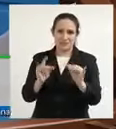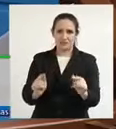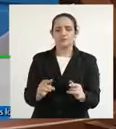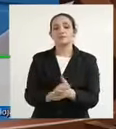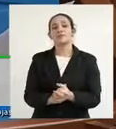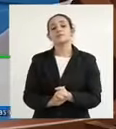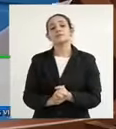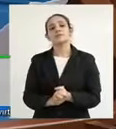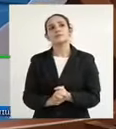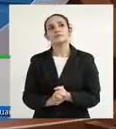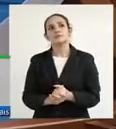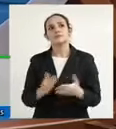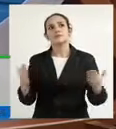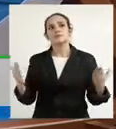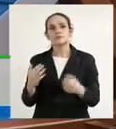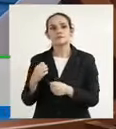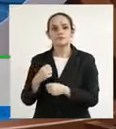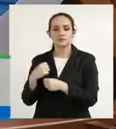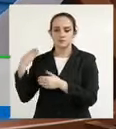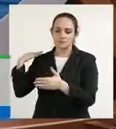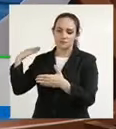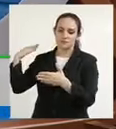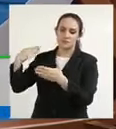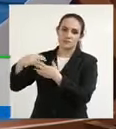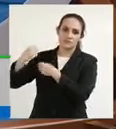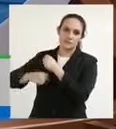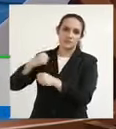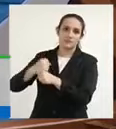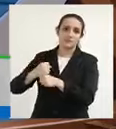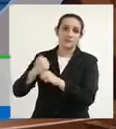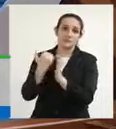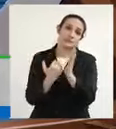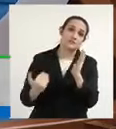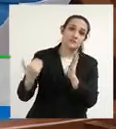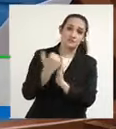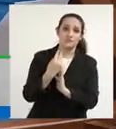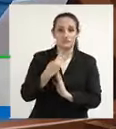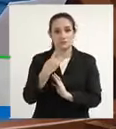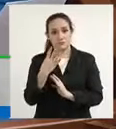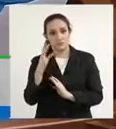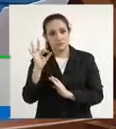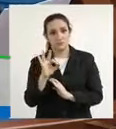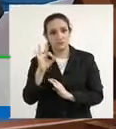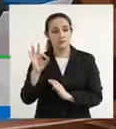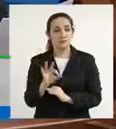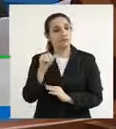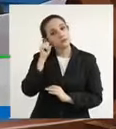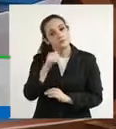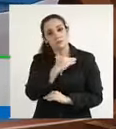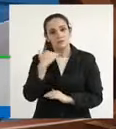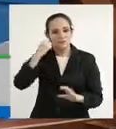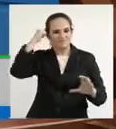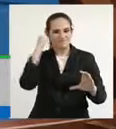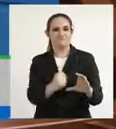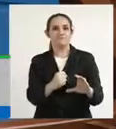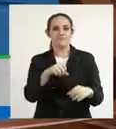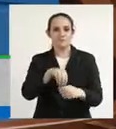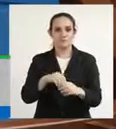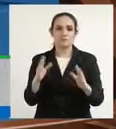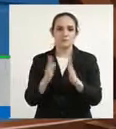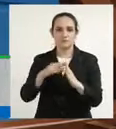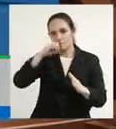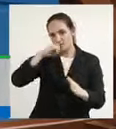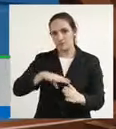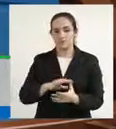uma ideia, nos últimos anos, cresceram 34% os índices de feminicídio e violência doméstica,